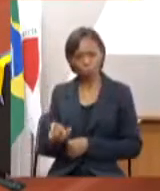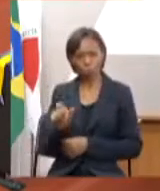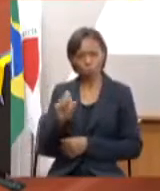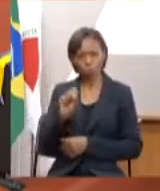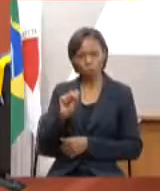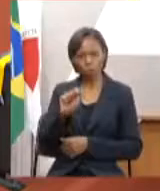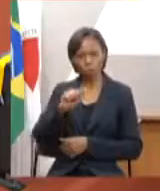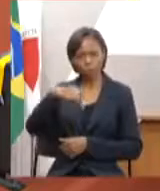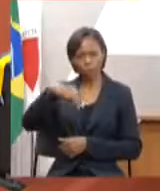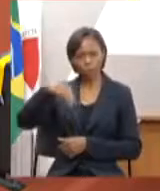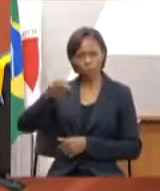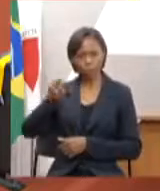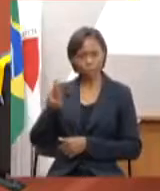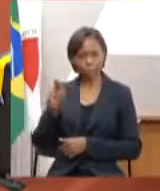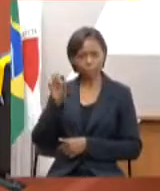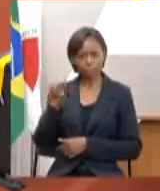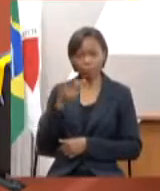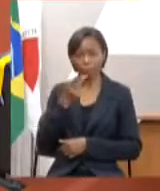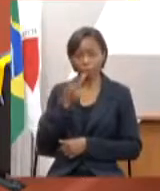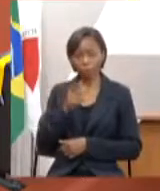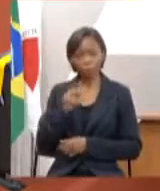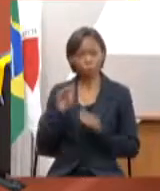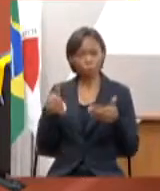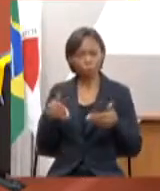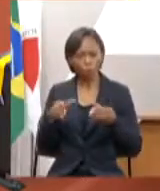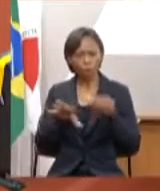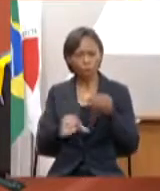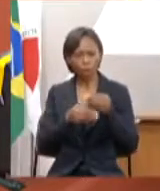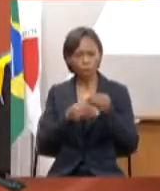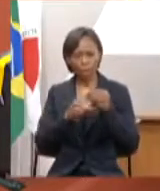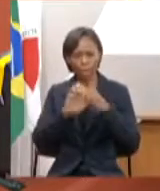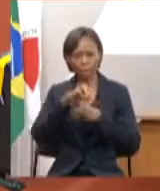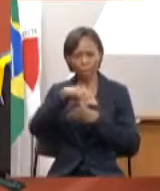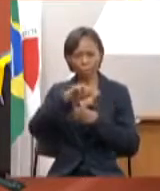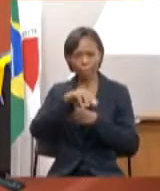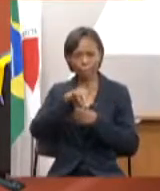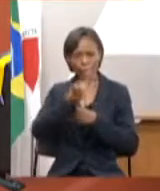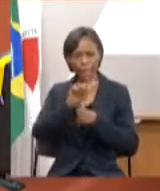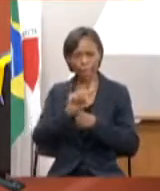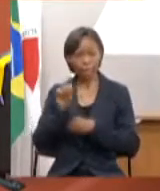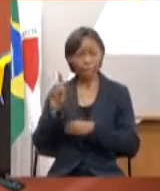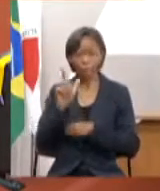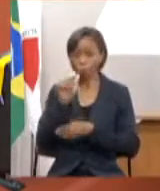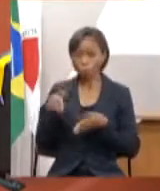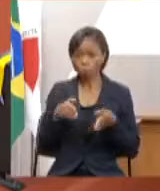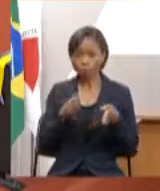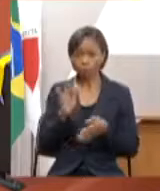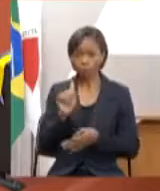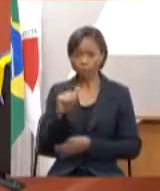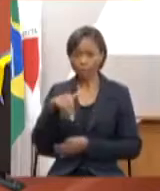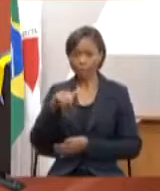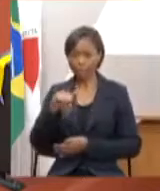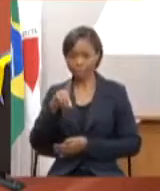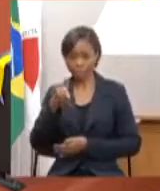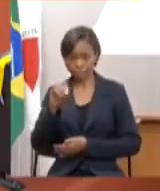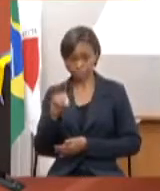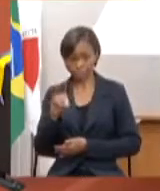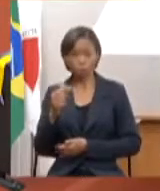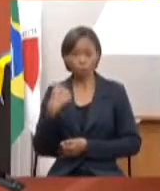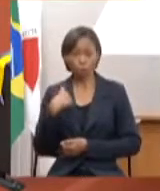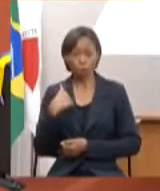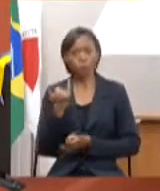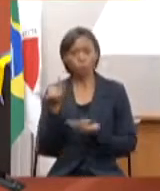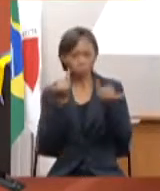especificamente a emenda do Rio Fanado só que peguei as informações aqui